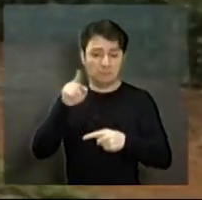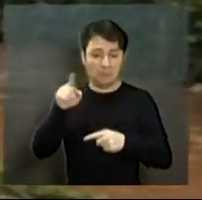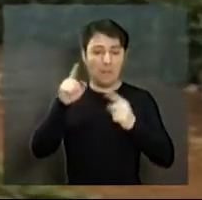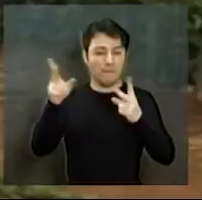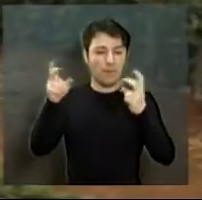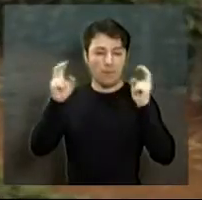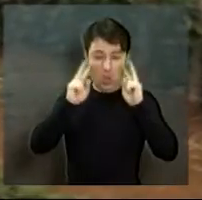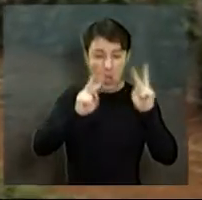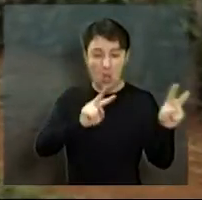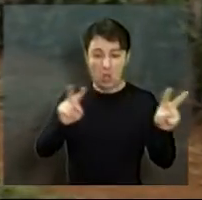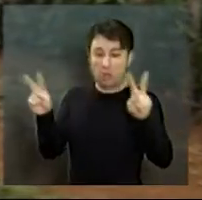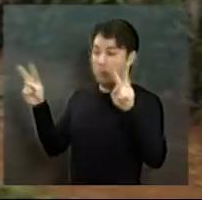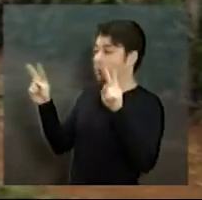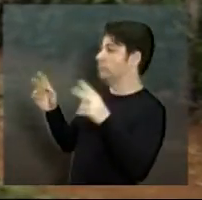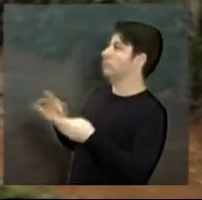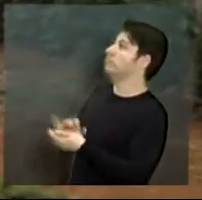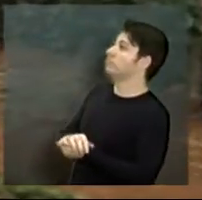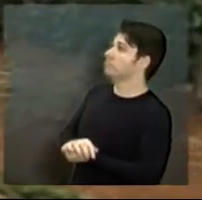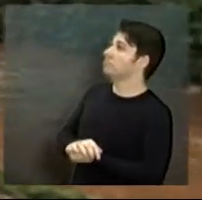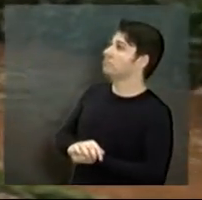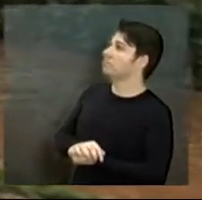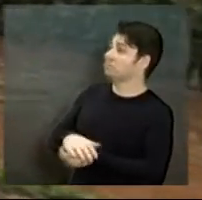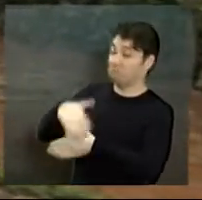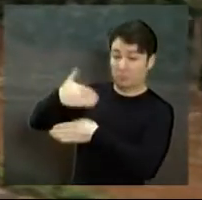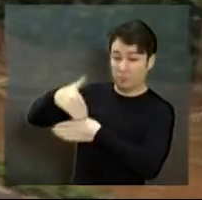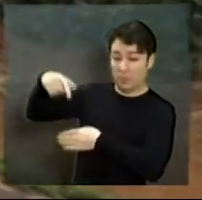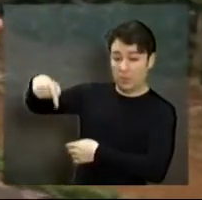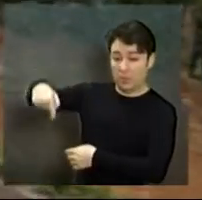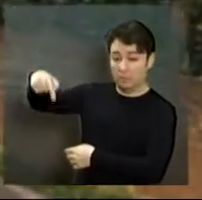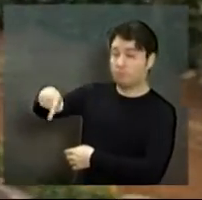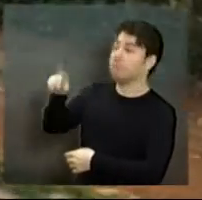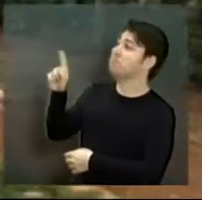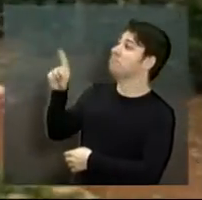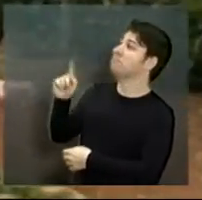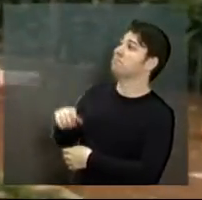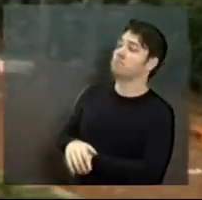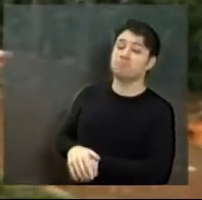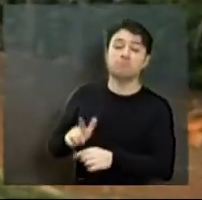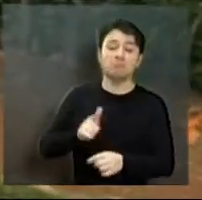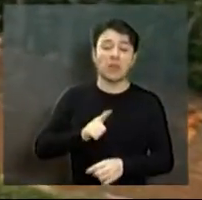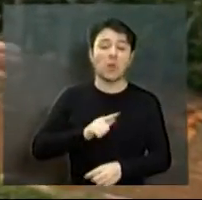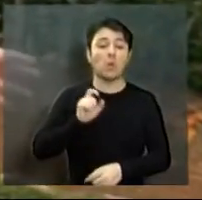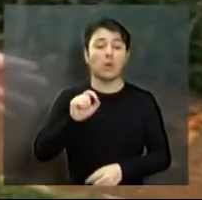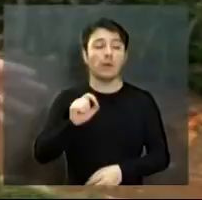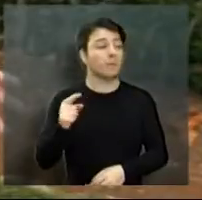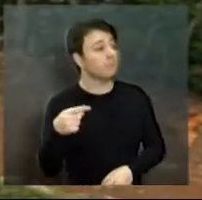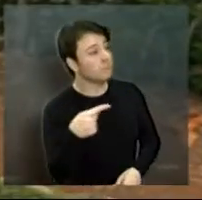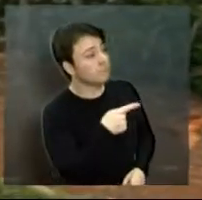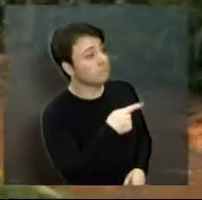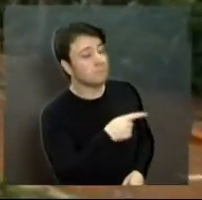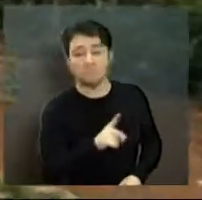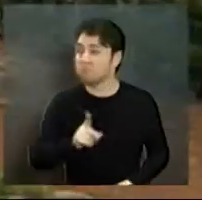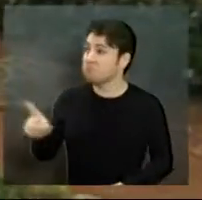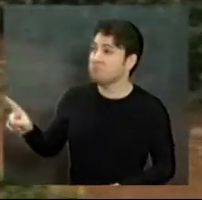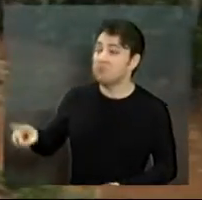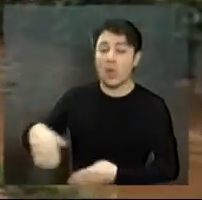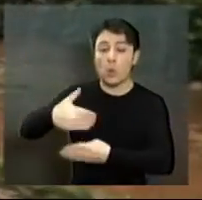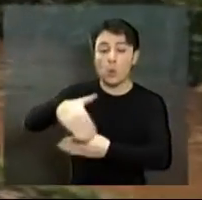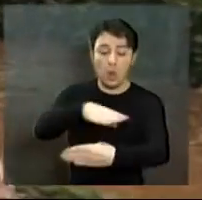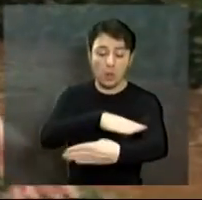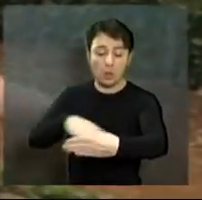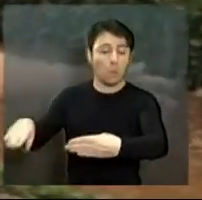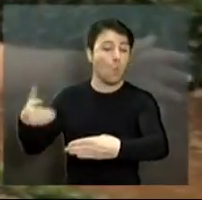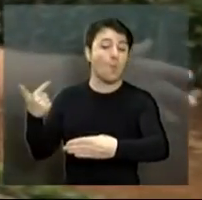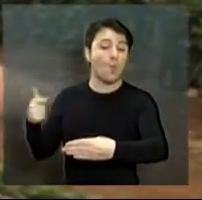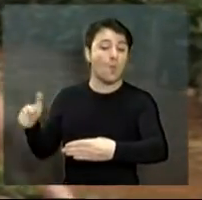olhando aqui, nessa rua Alexandre Rodrigues dos Santos, ambos os lados aqui, não há calçamento. As crianças